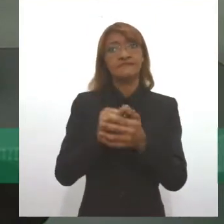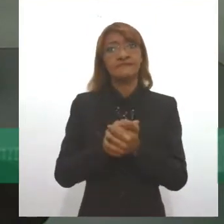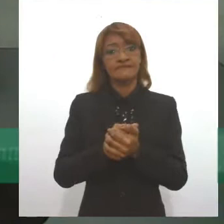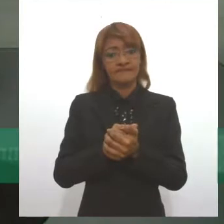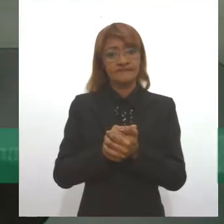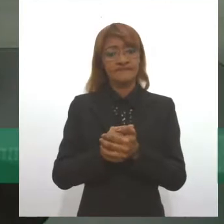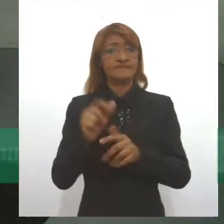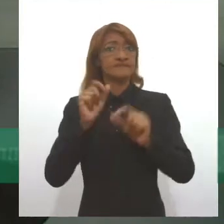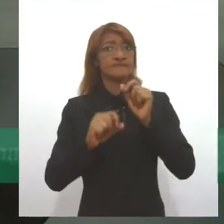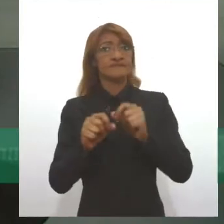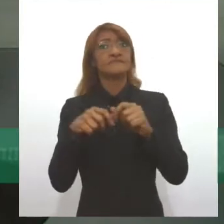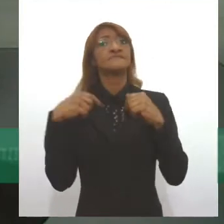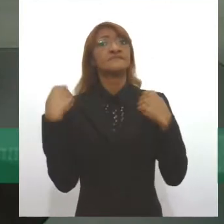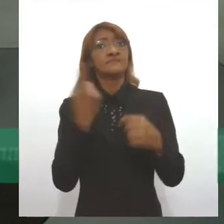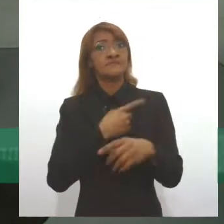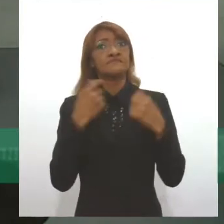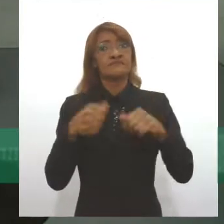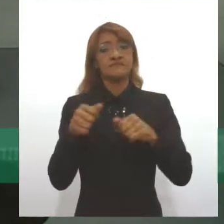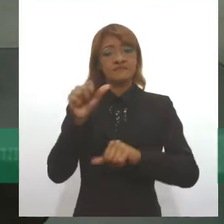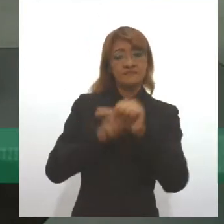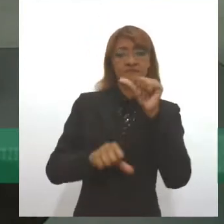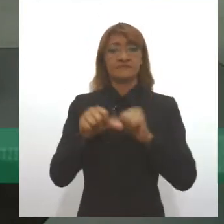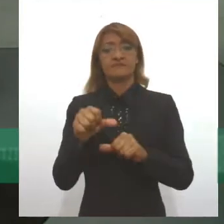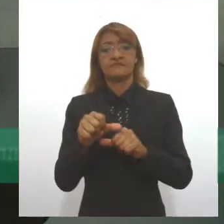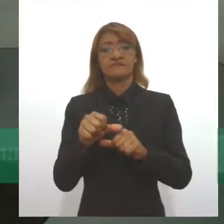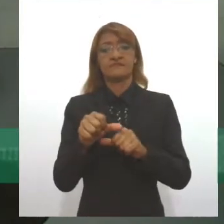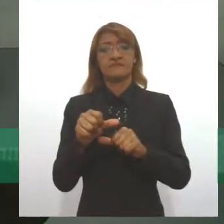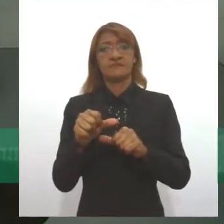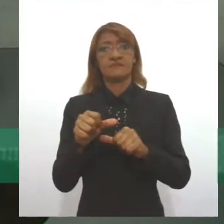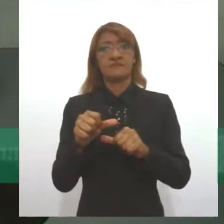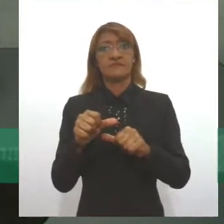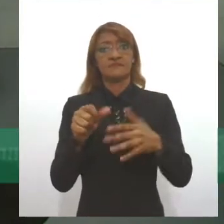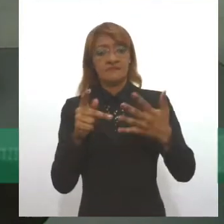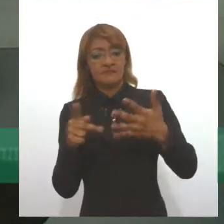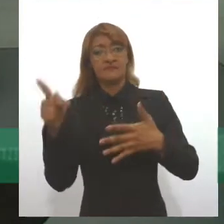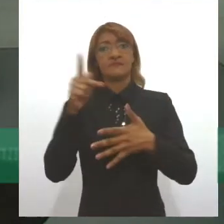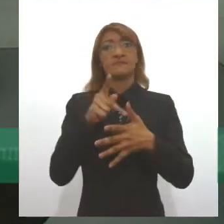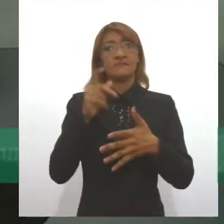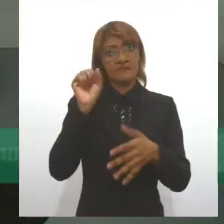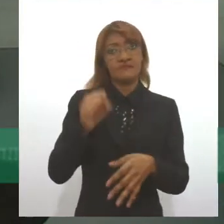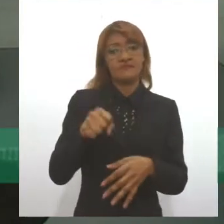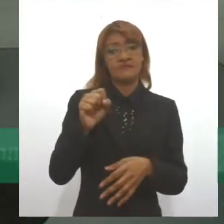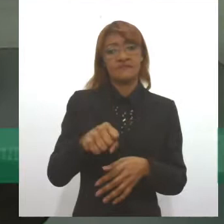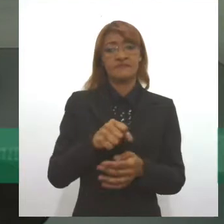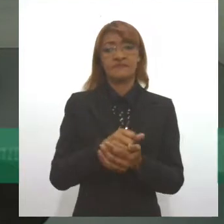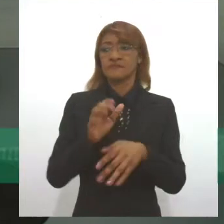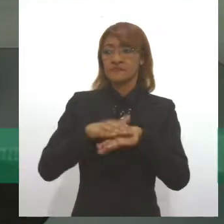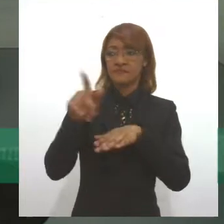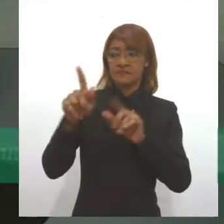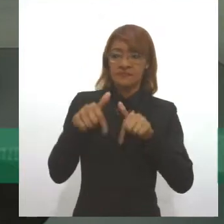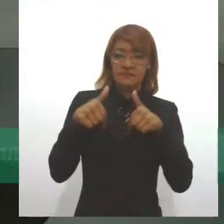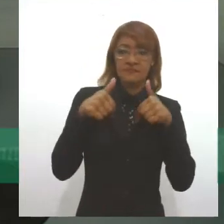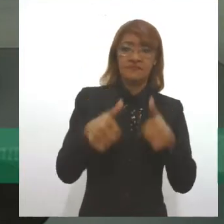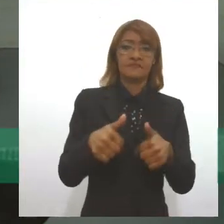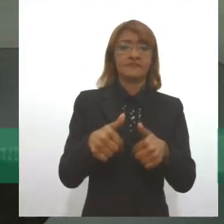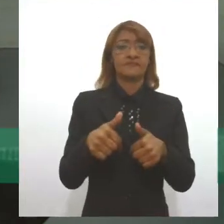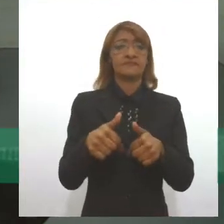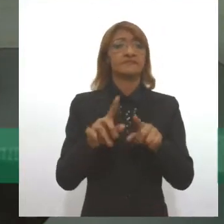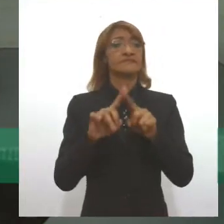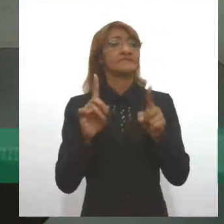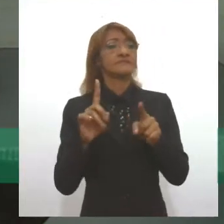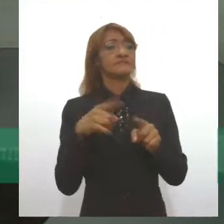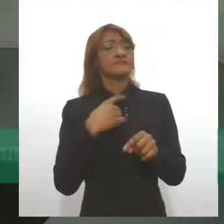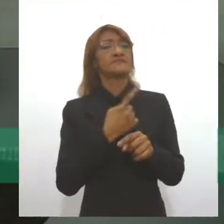e nós precisamos contribuir para tirá-los dessa realidade. Claro, a luta deles é quem constrói essa mudança, mas o que nós